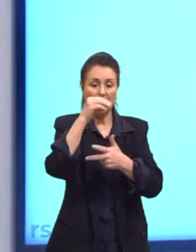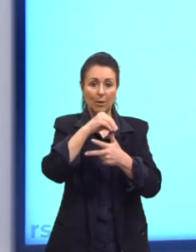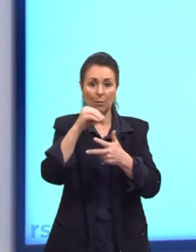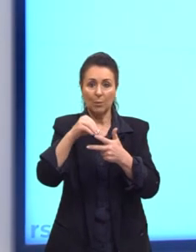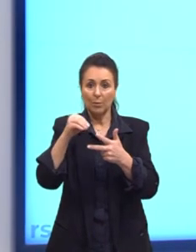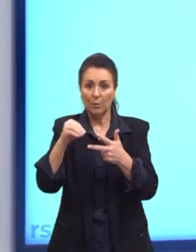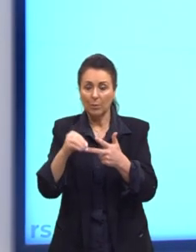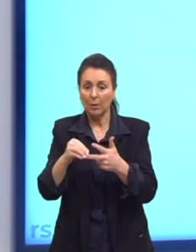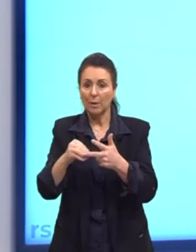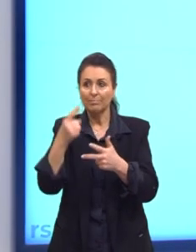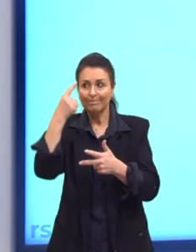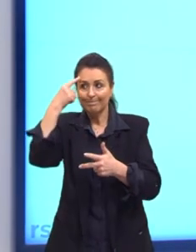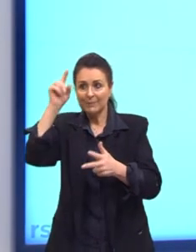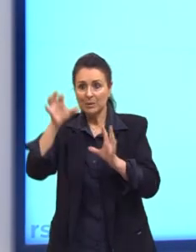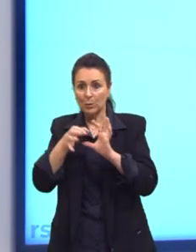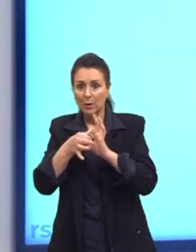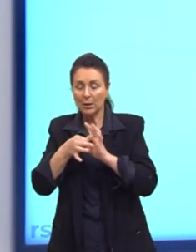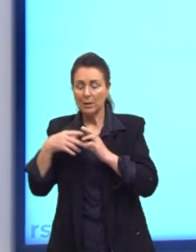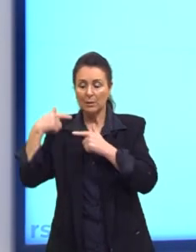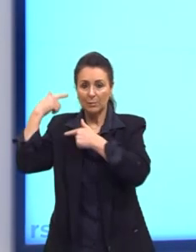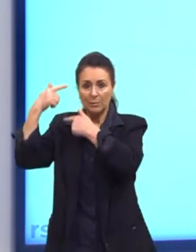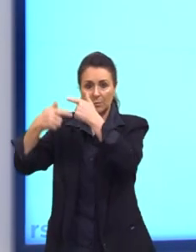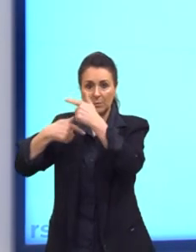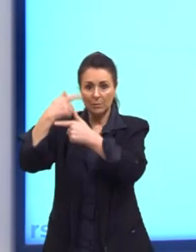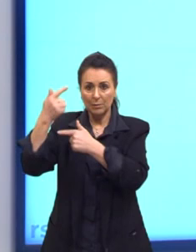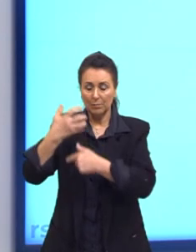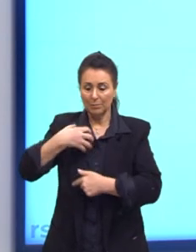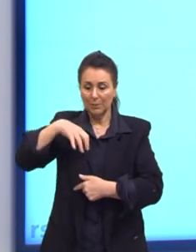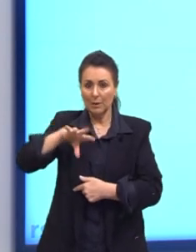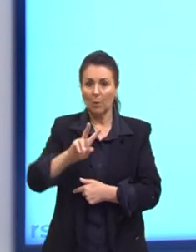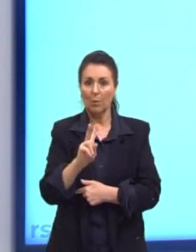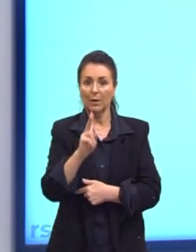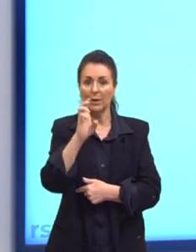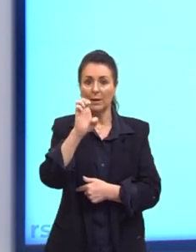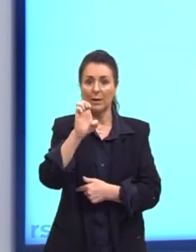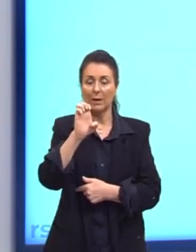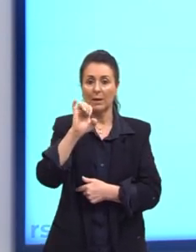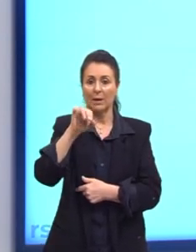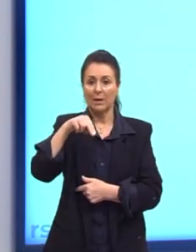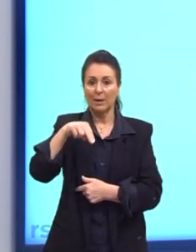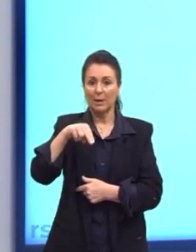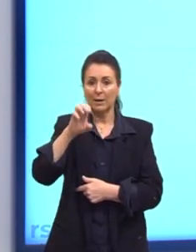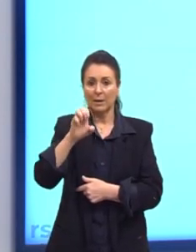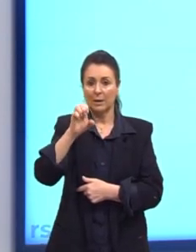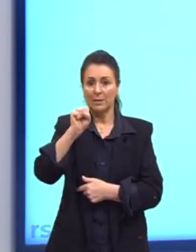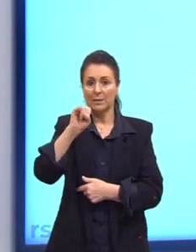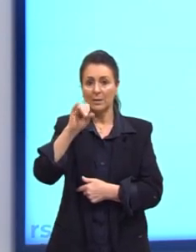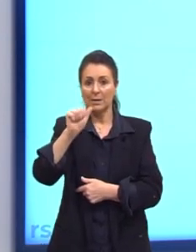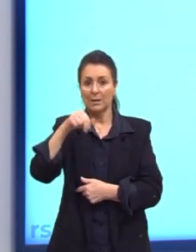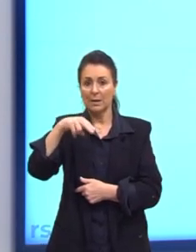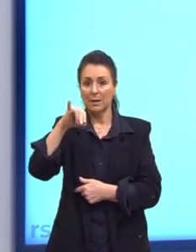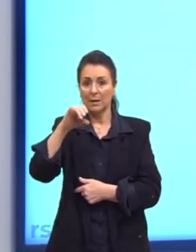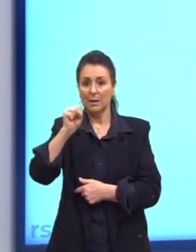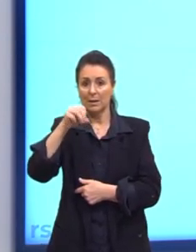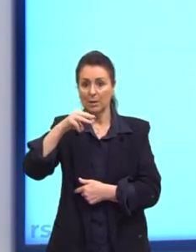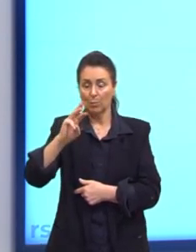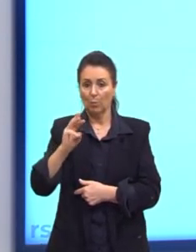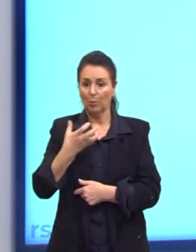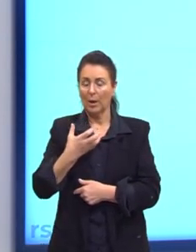inspiradas no liberalismo clássico e em clara oposição ao keynesianismo. O neoliberalismo propõe, entre outras medidas,